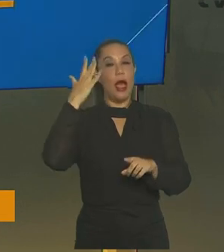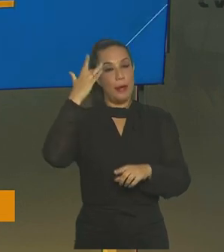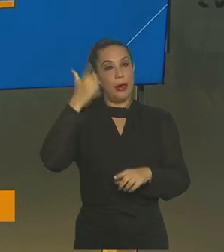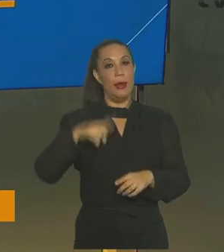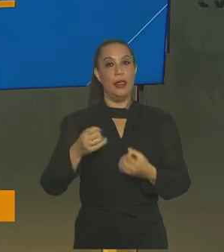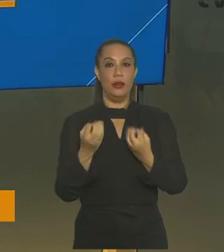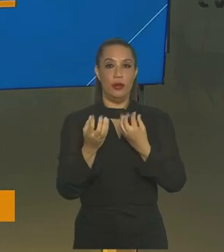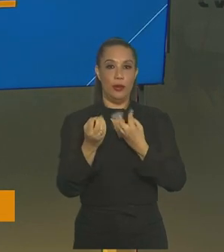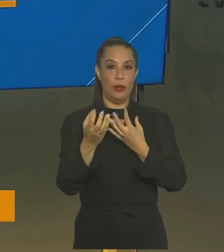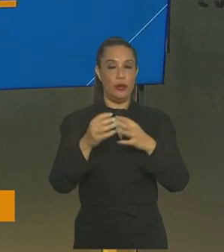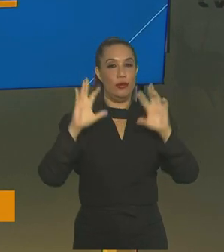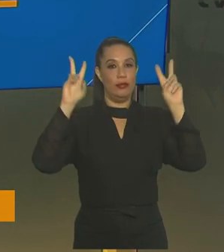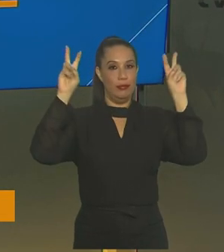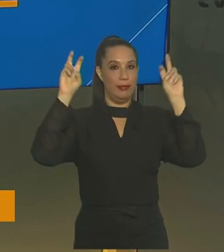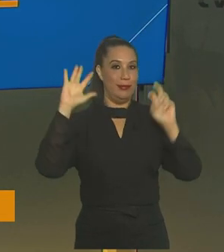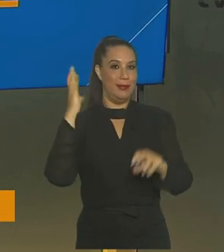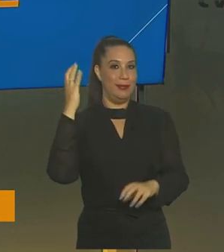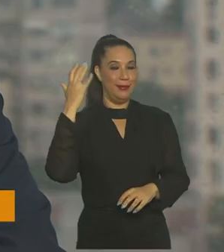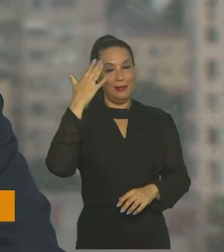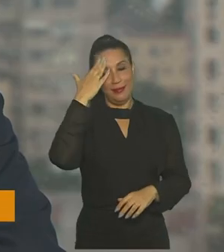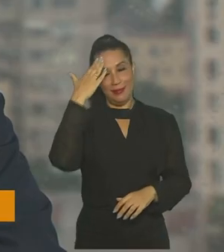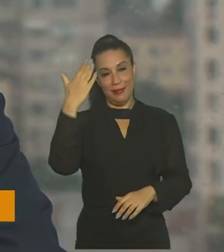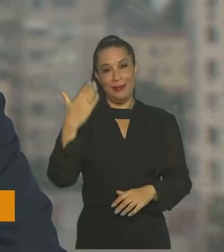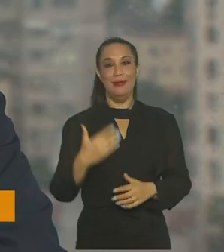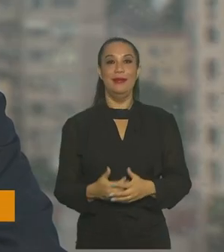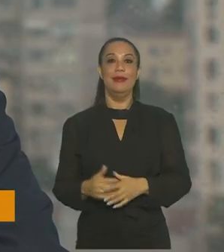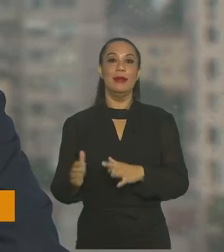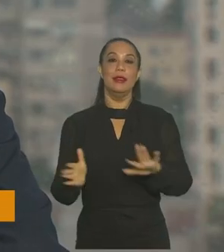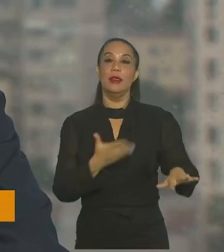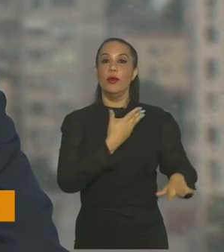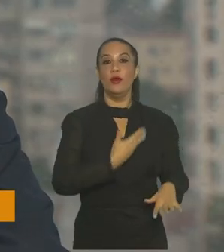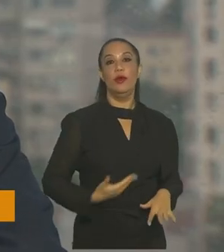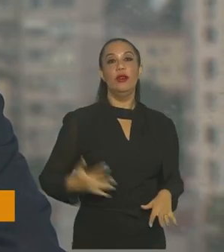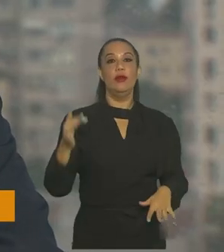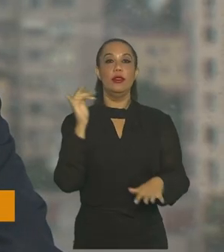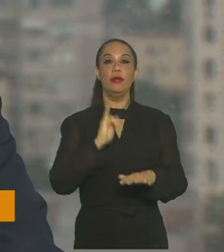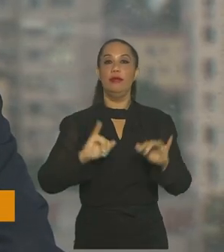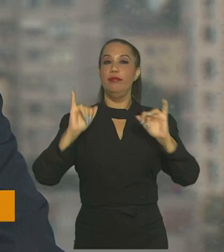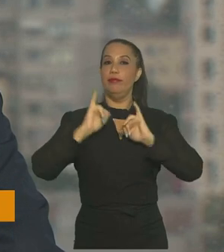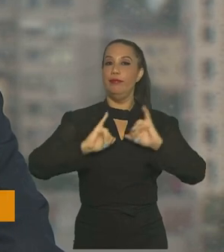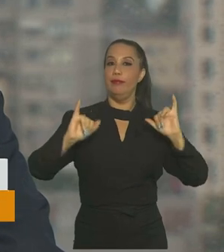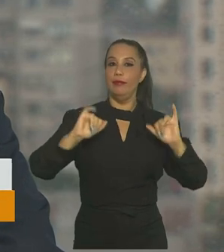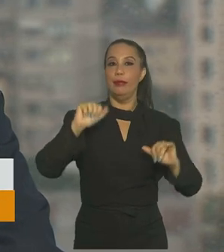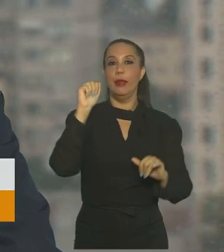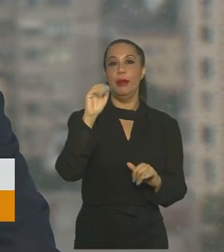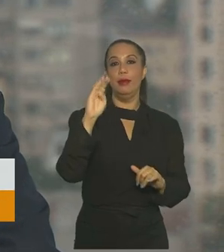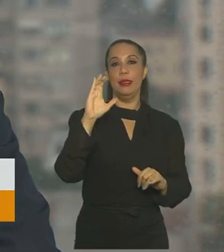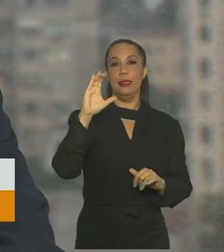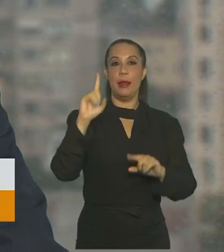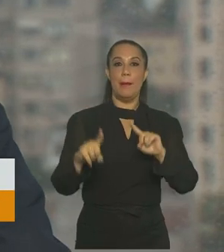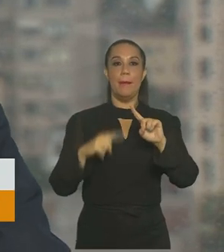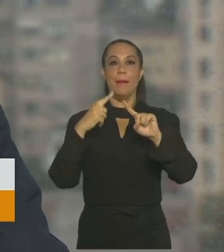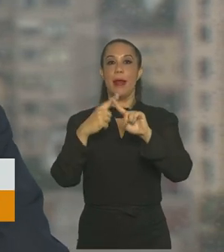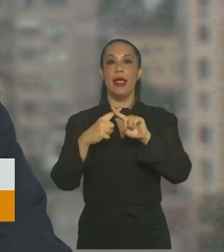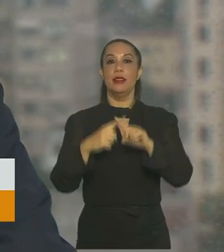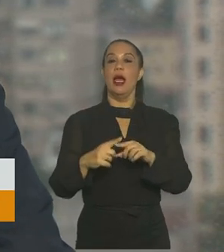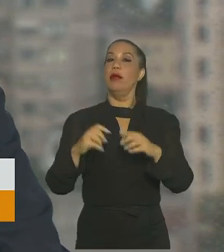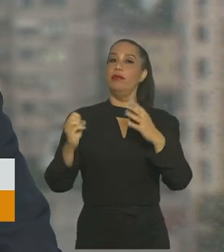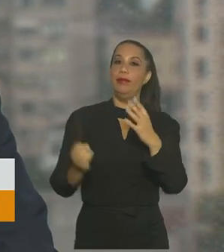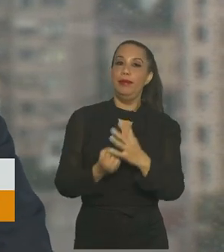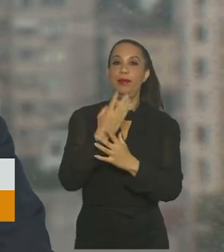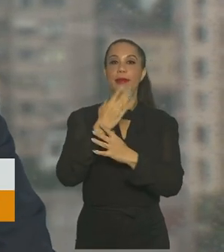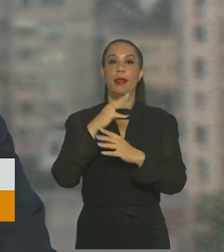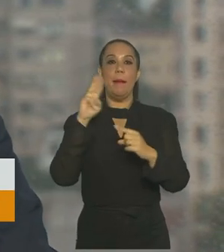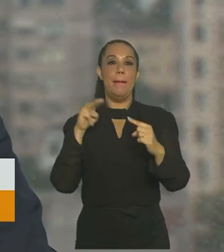volta com outras informações sobre o clima, Braga. Obrigado, Priscila. E o governo federal lançou o plano ABC+, que cria metas